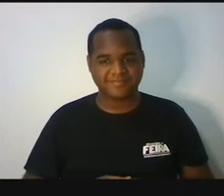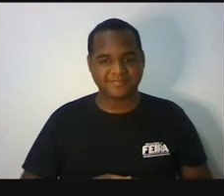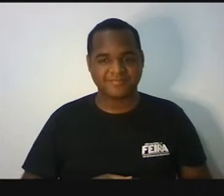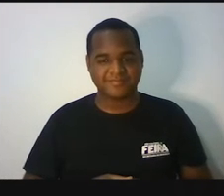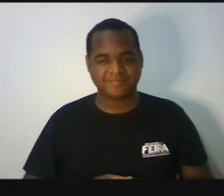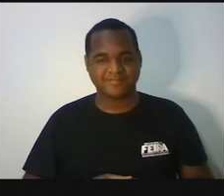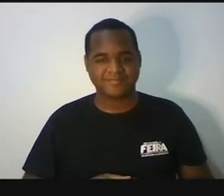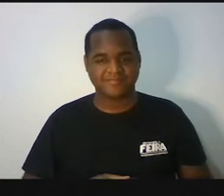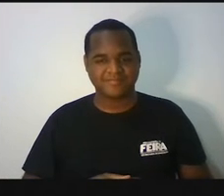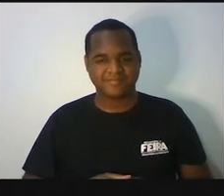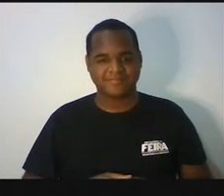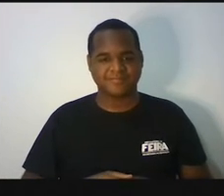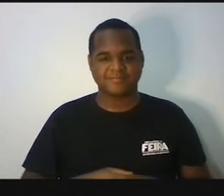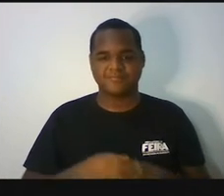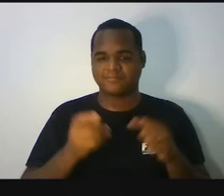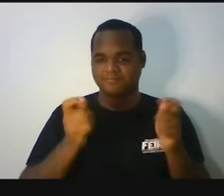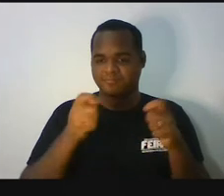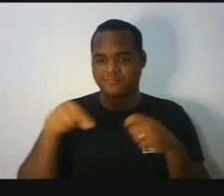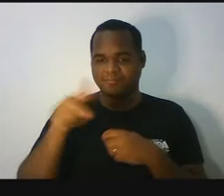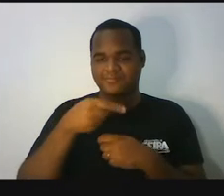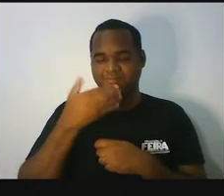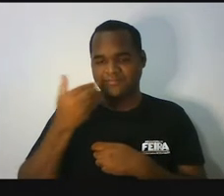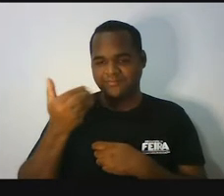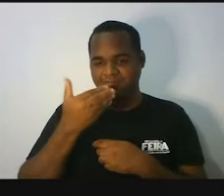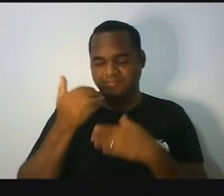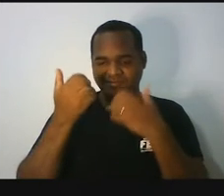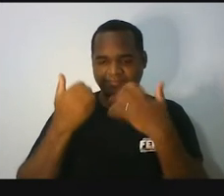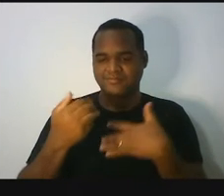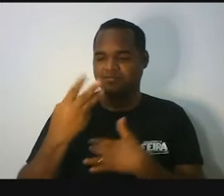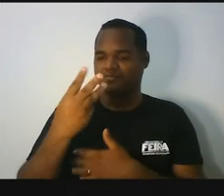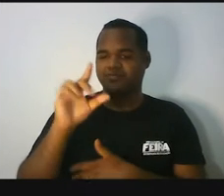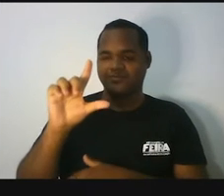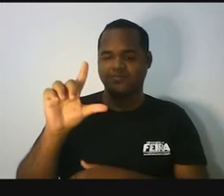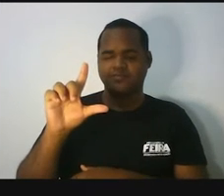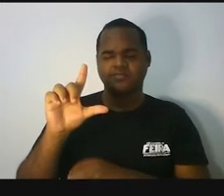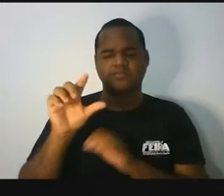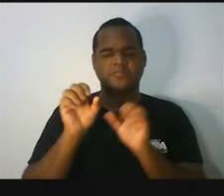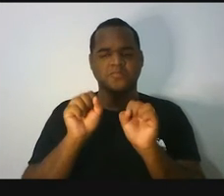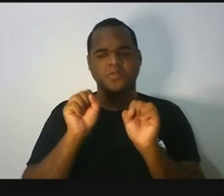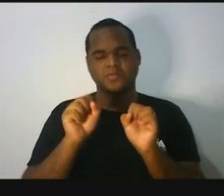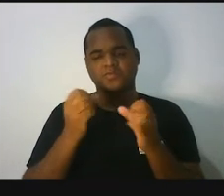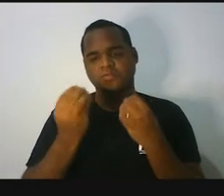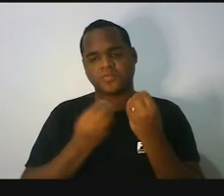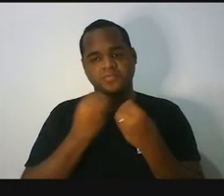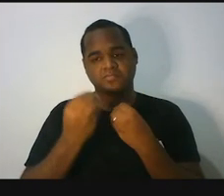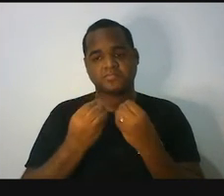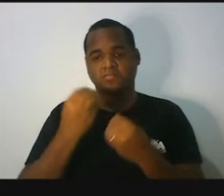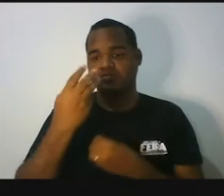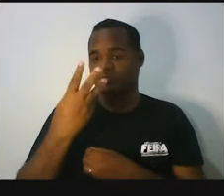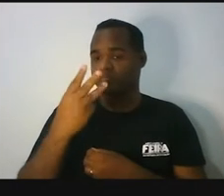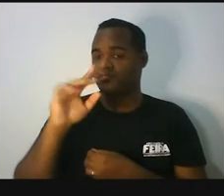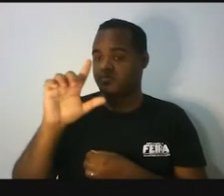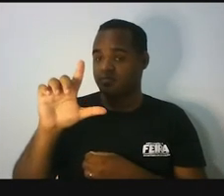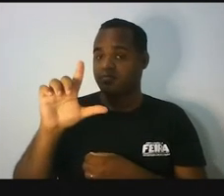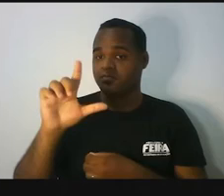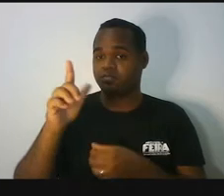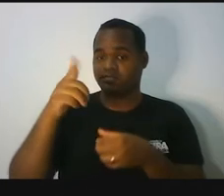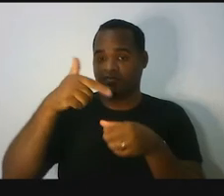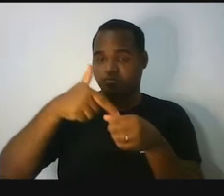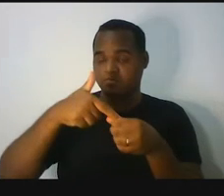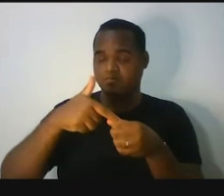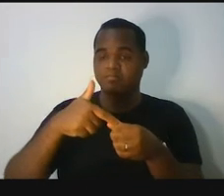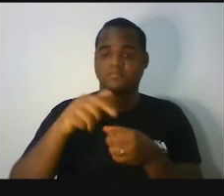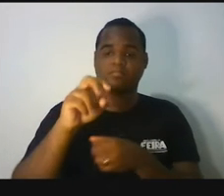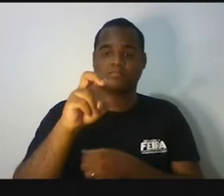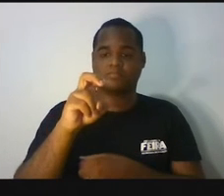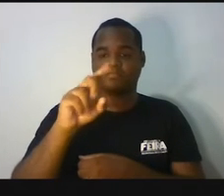Vamos melhorar isso? E se fossem três litros de gasolina? Professor, três litros de gasolina. Se um